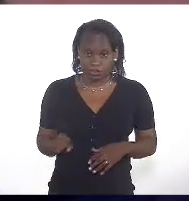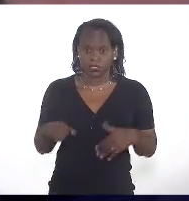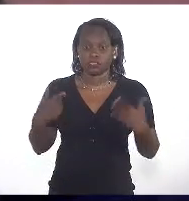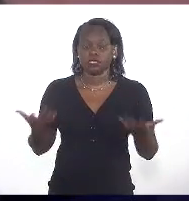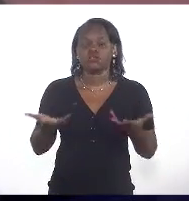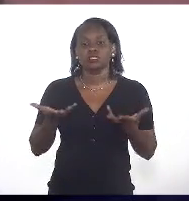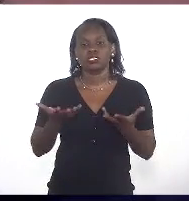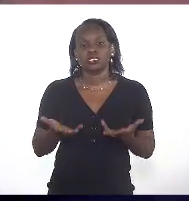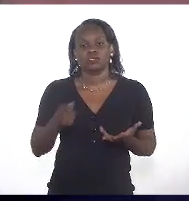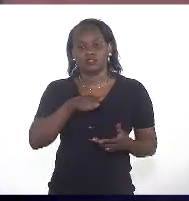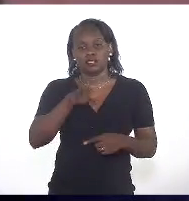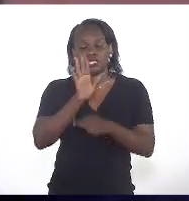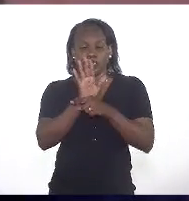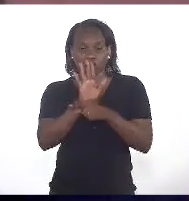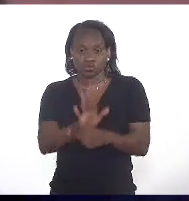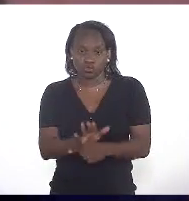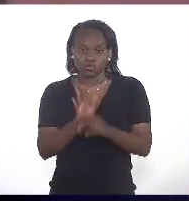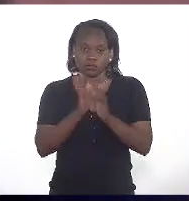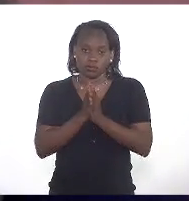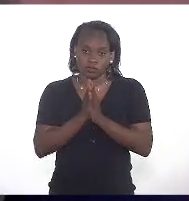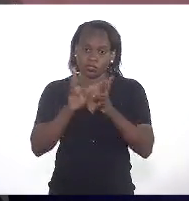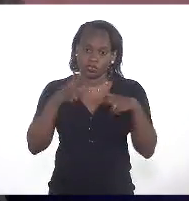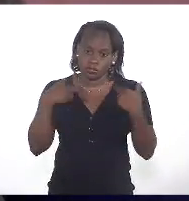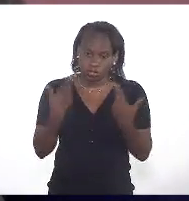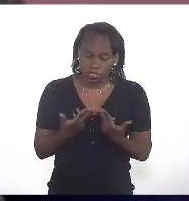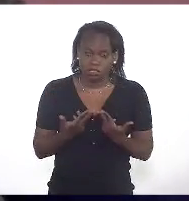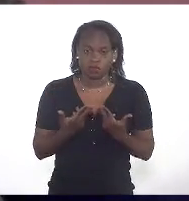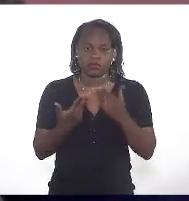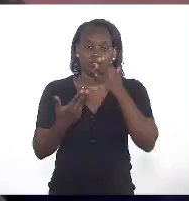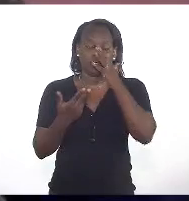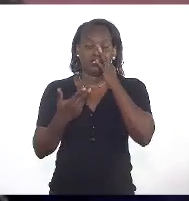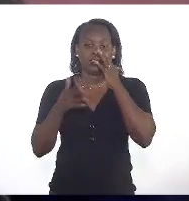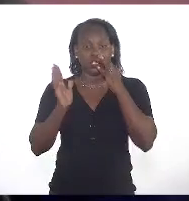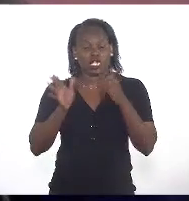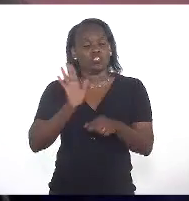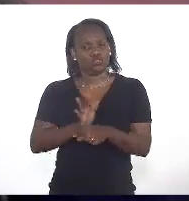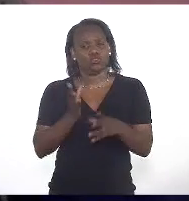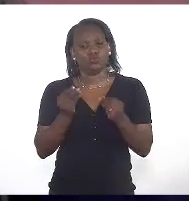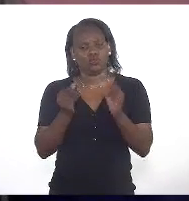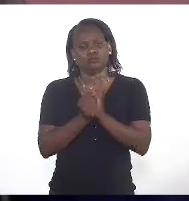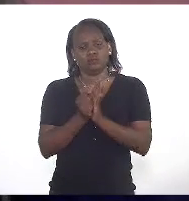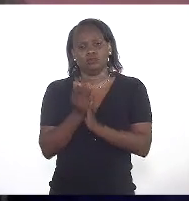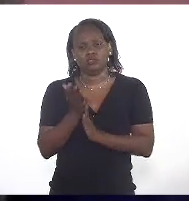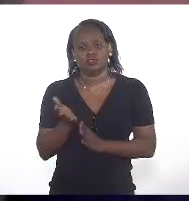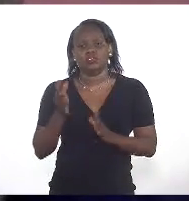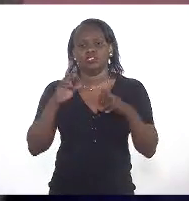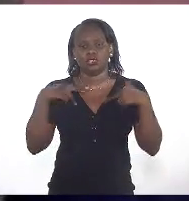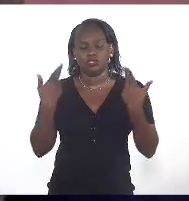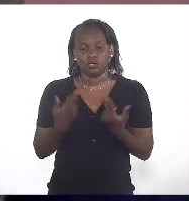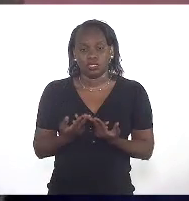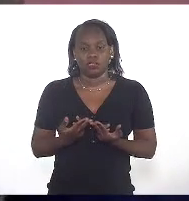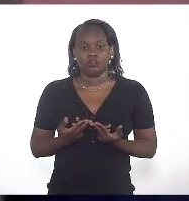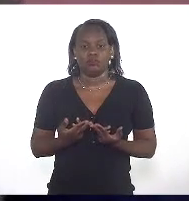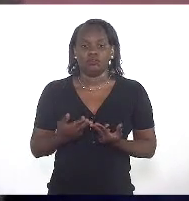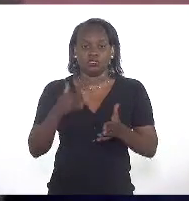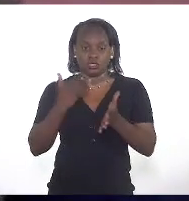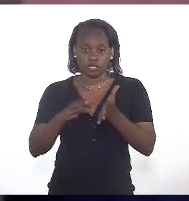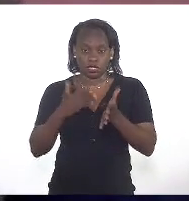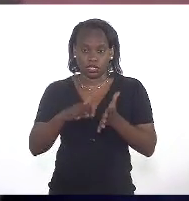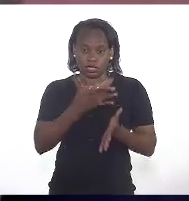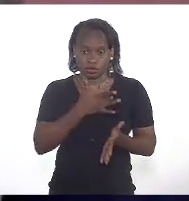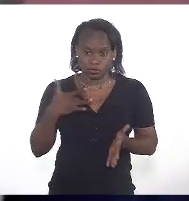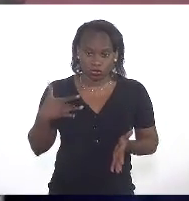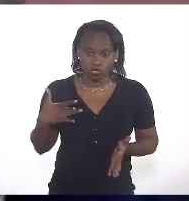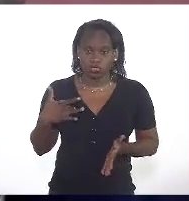ajudasse nessa reunião. Já ajudou muito com a reunião com o secretário de